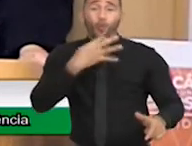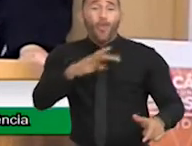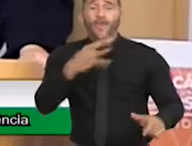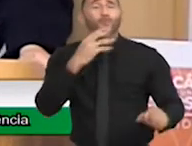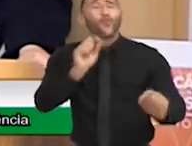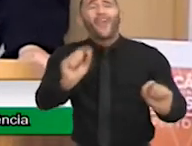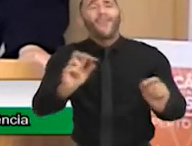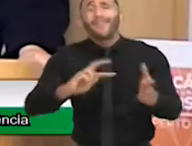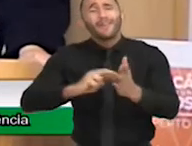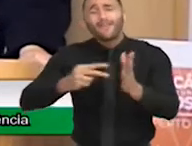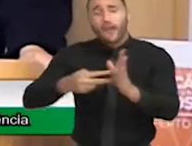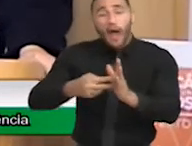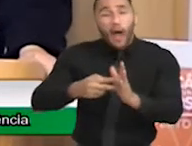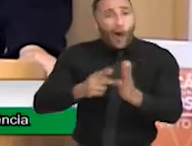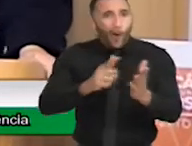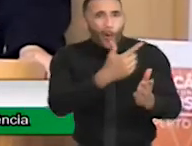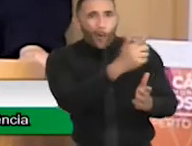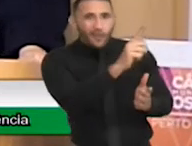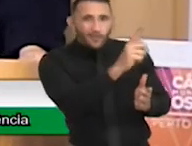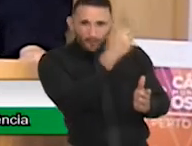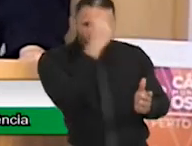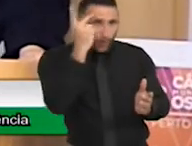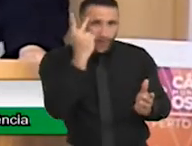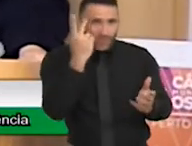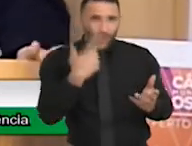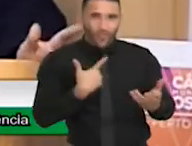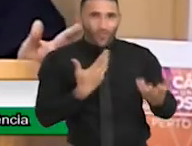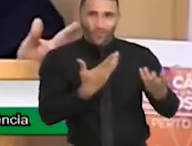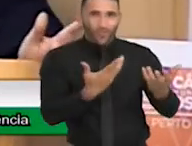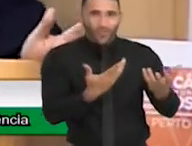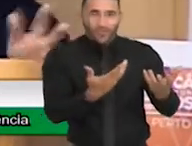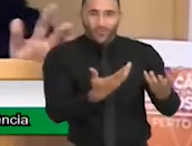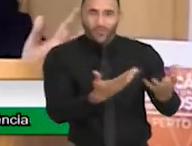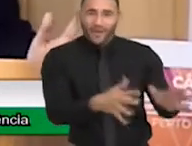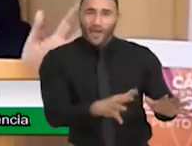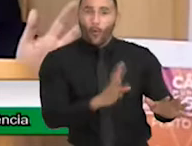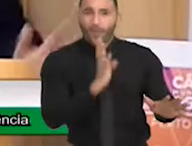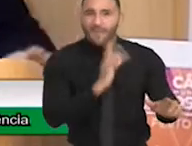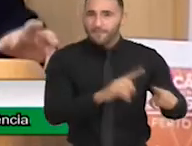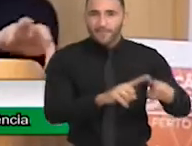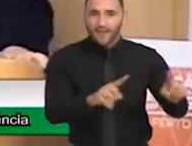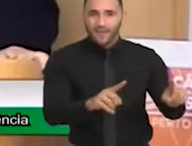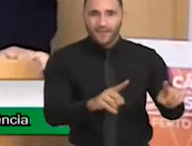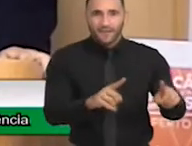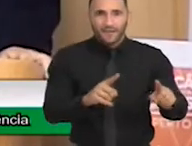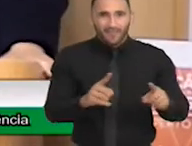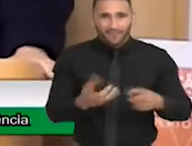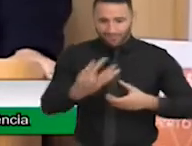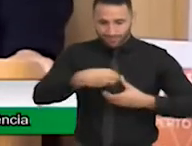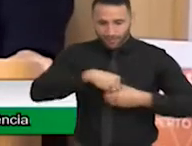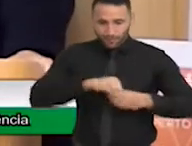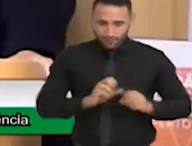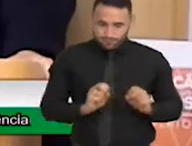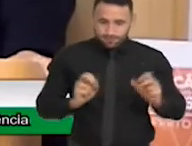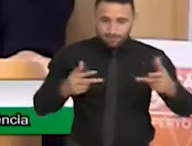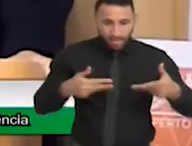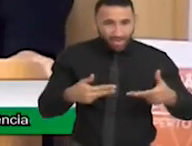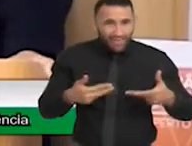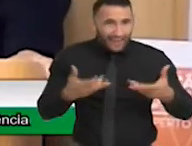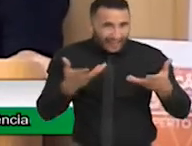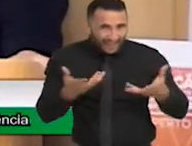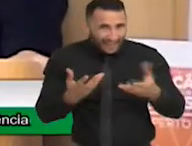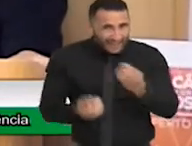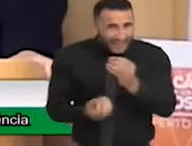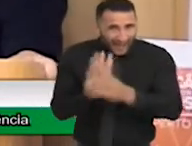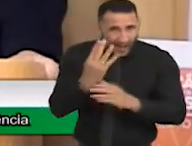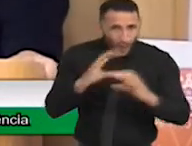Terceiro, que as pessoas que sabem o que é têm medo de montar um fórum permanente em uma casa executiva. Por quê? Porque nós